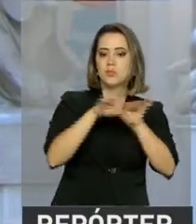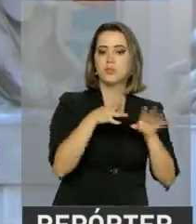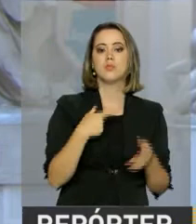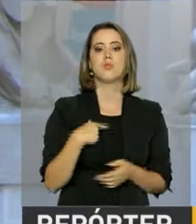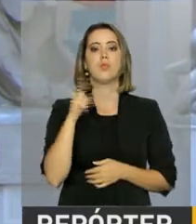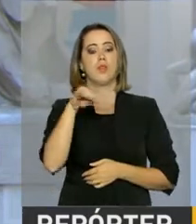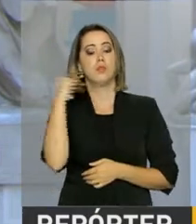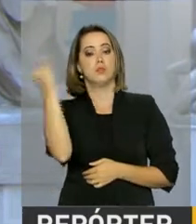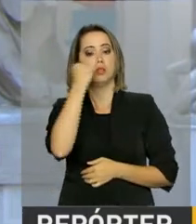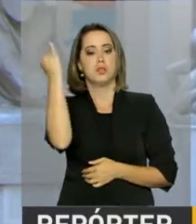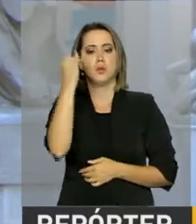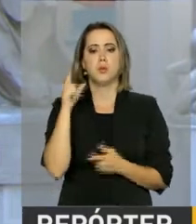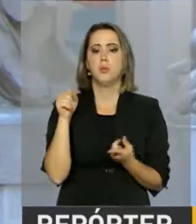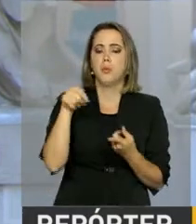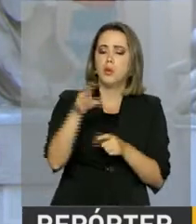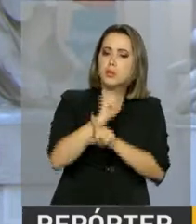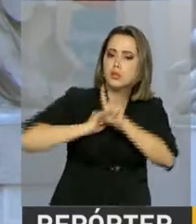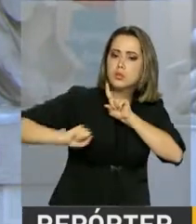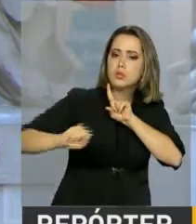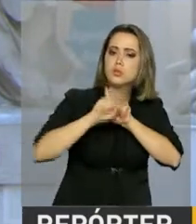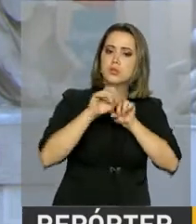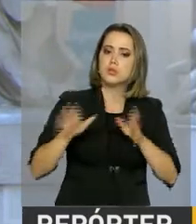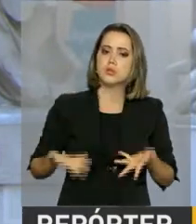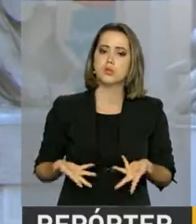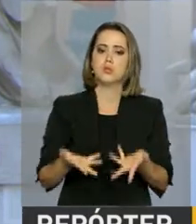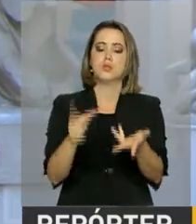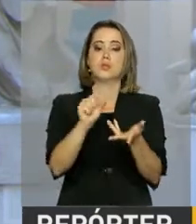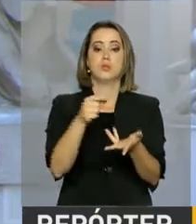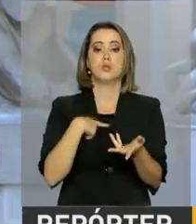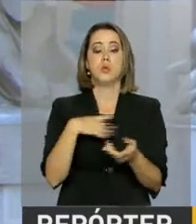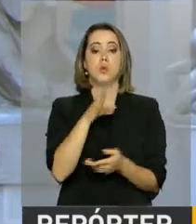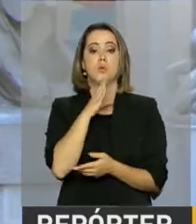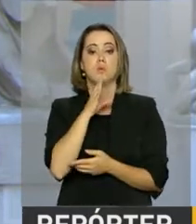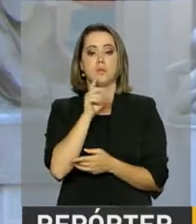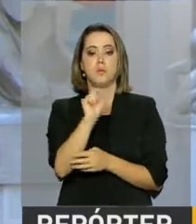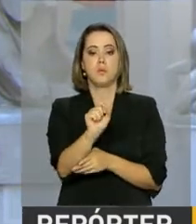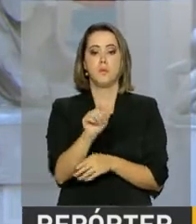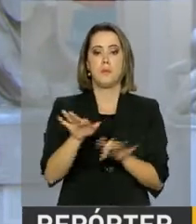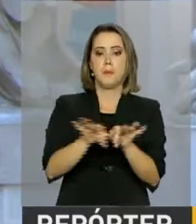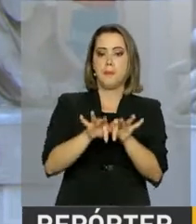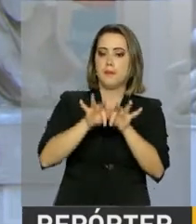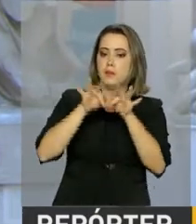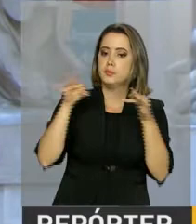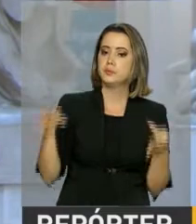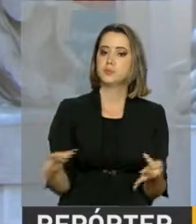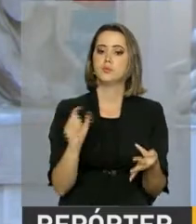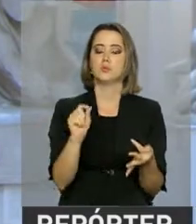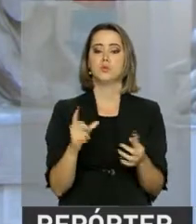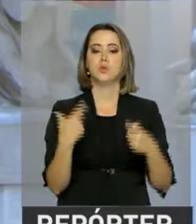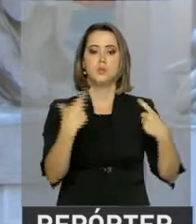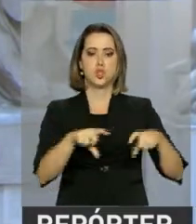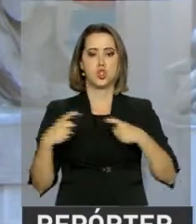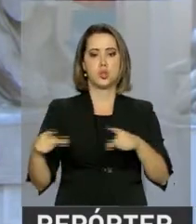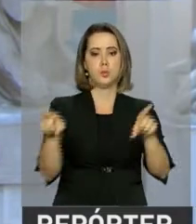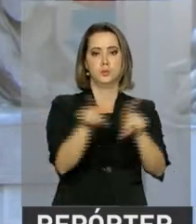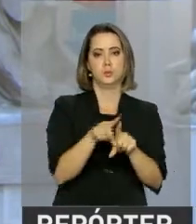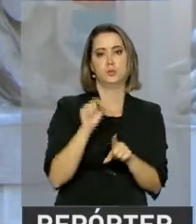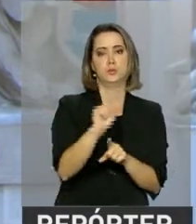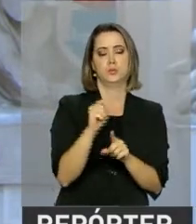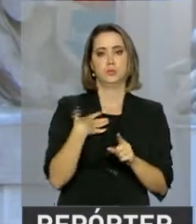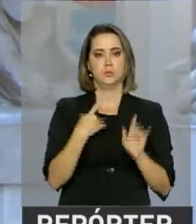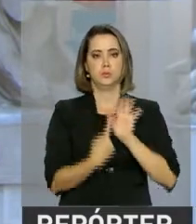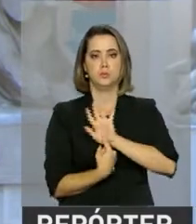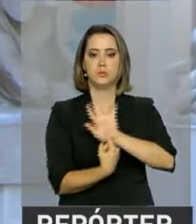papel fundamental na sociedade. Ele formula e é uma casa de conhecimento. simplesmente um lugar de exposição. Ele